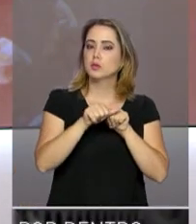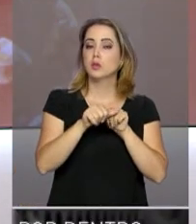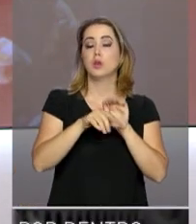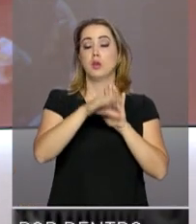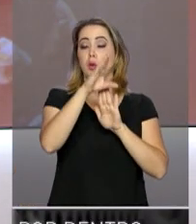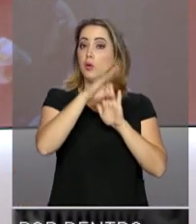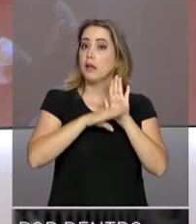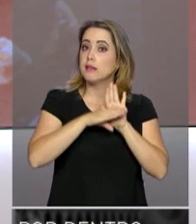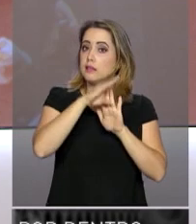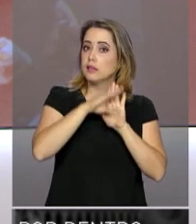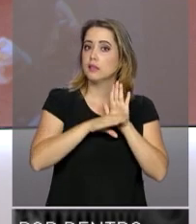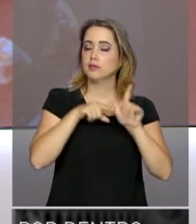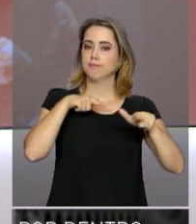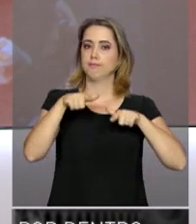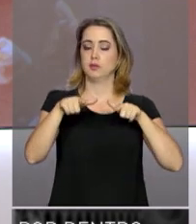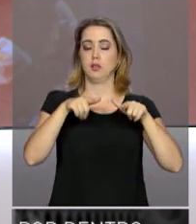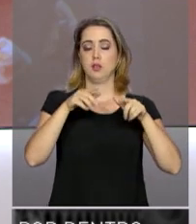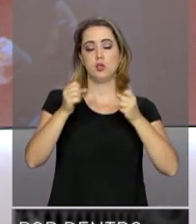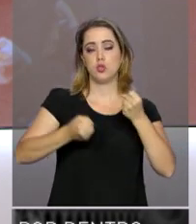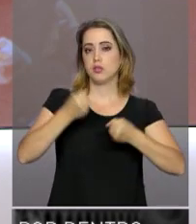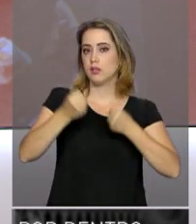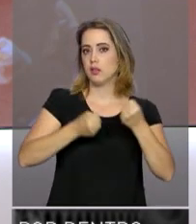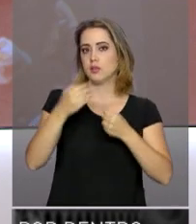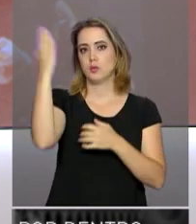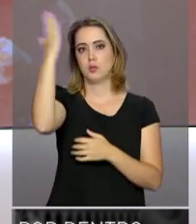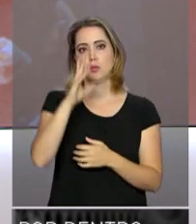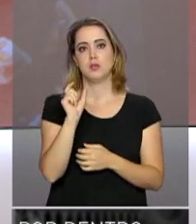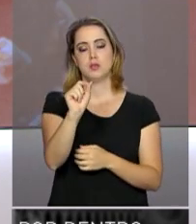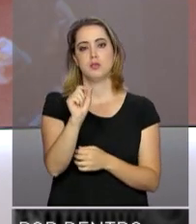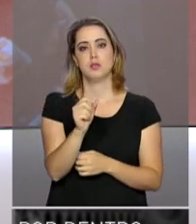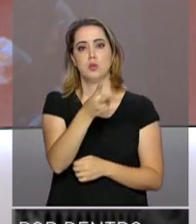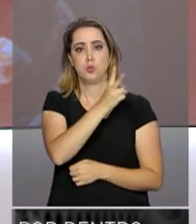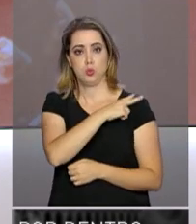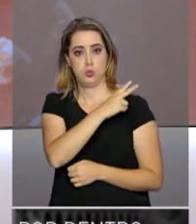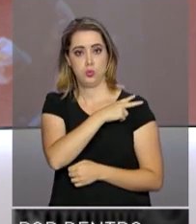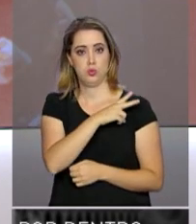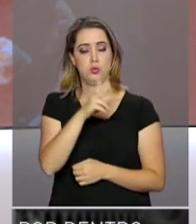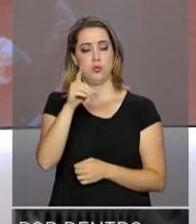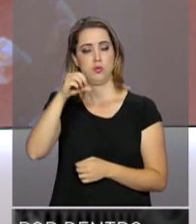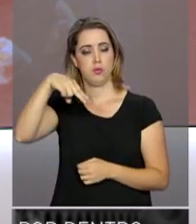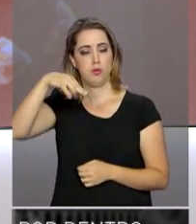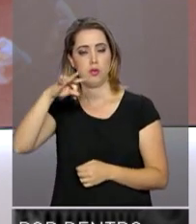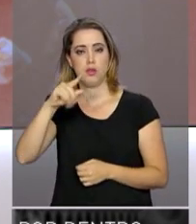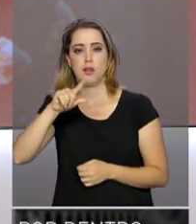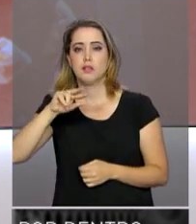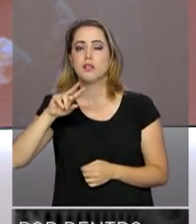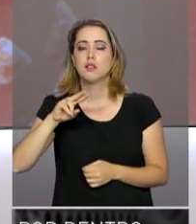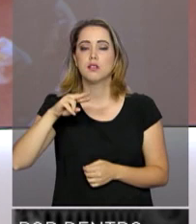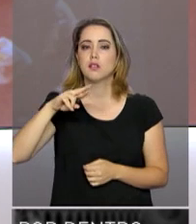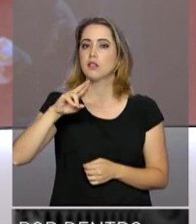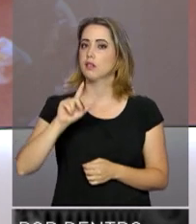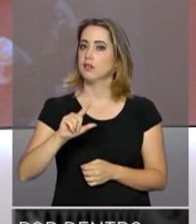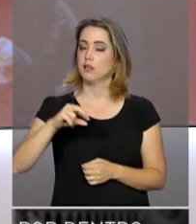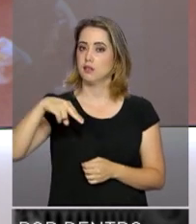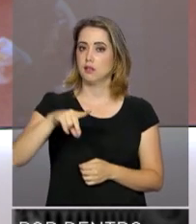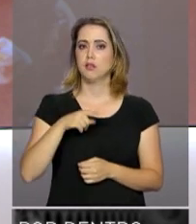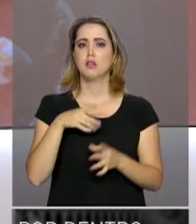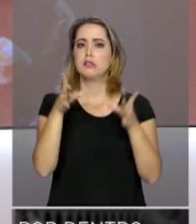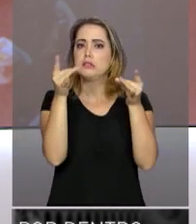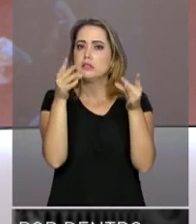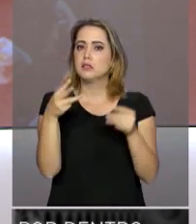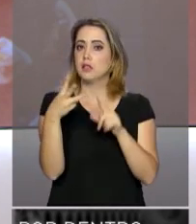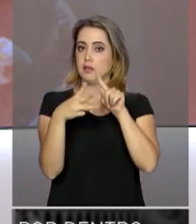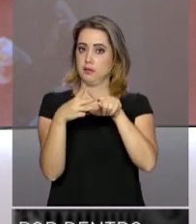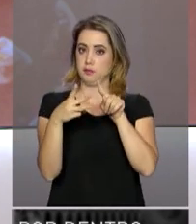Código de Trânsito Brasileiro. O diretor do Departamento Nacional de Trânsito, Elmer Vicenzi, destaca as três principais.